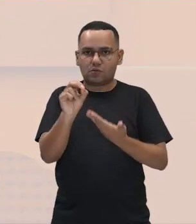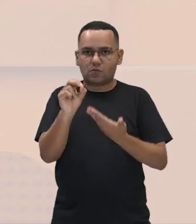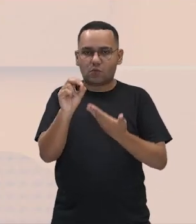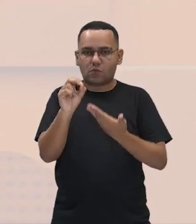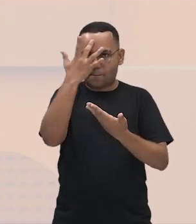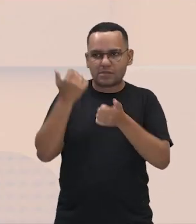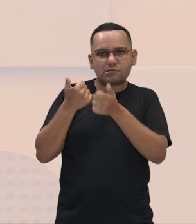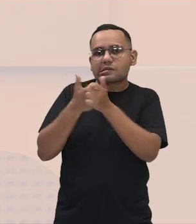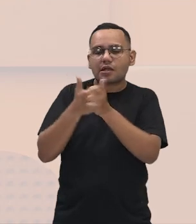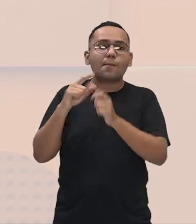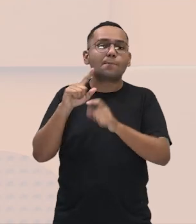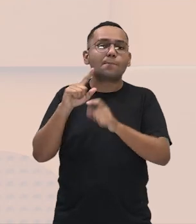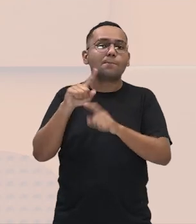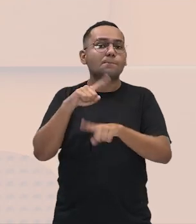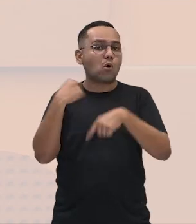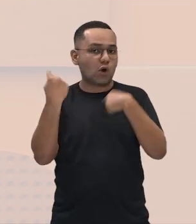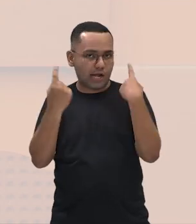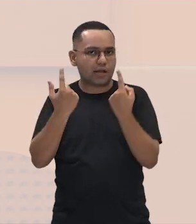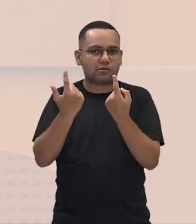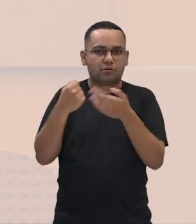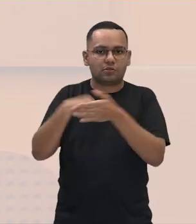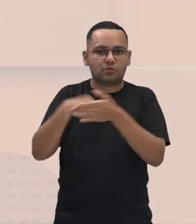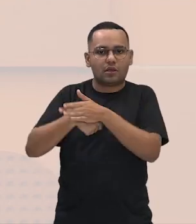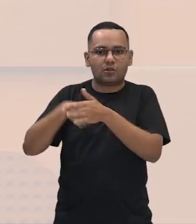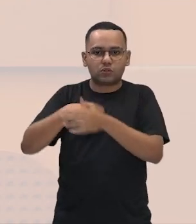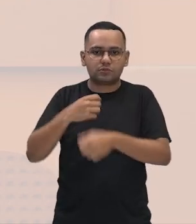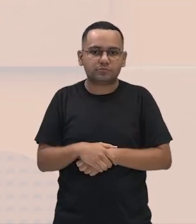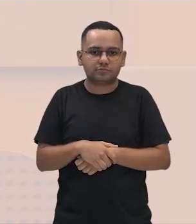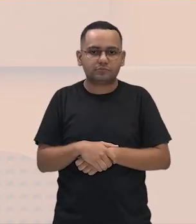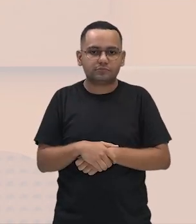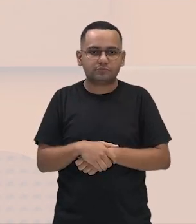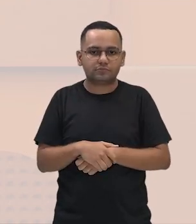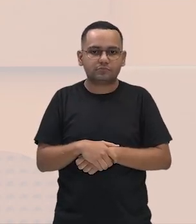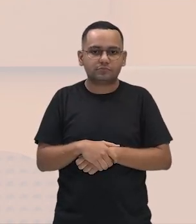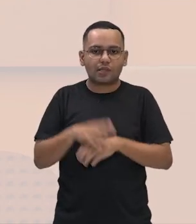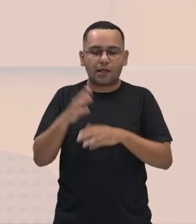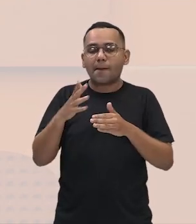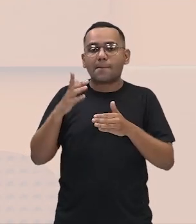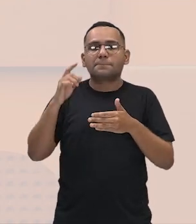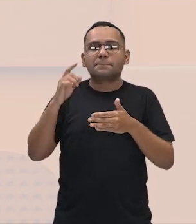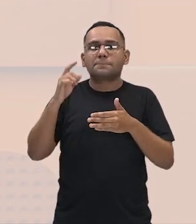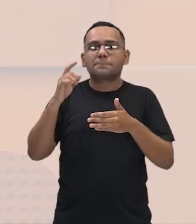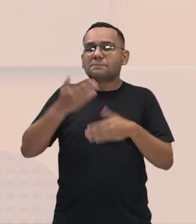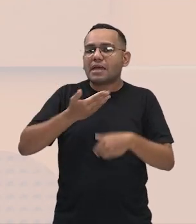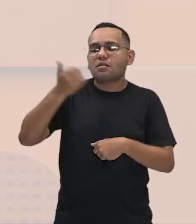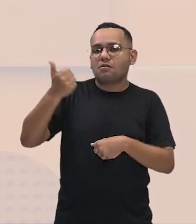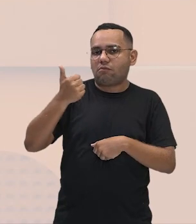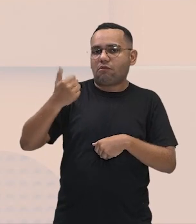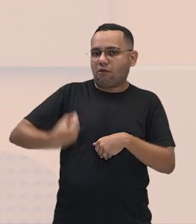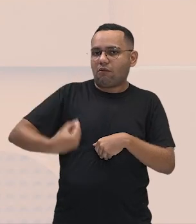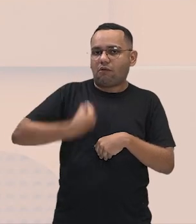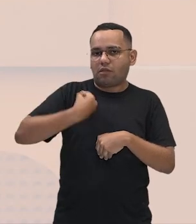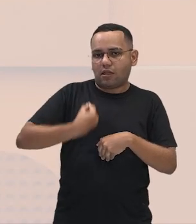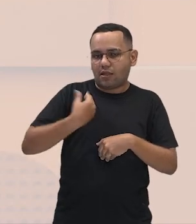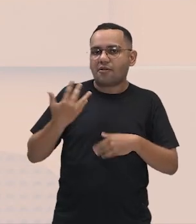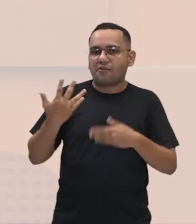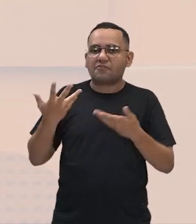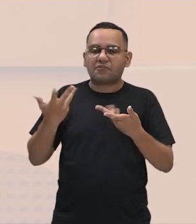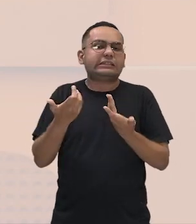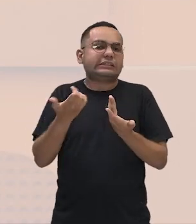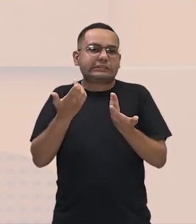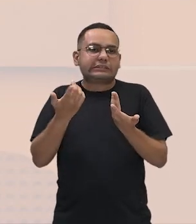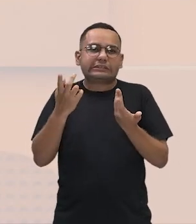como aqueles que lutam por justiça e por melhoria da qualidade de vida das pessoas, sempre acabam mal, não isso? Então,